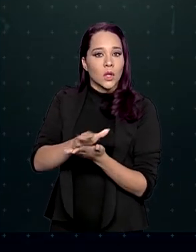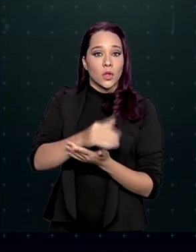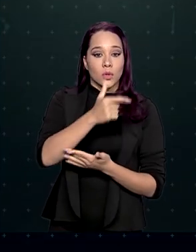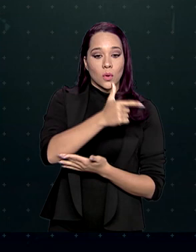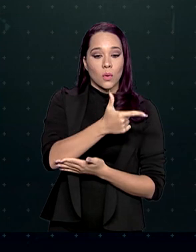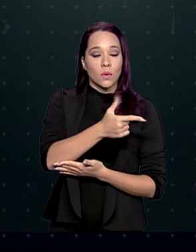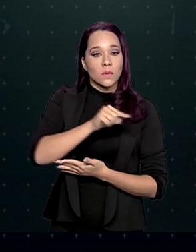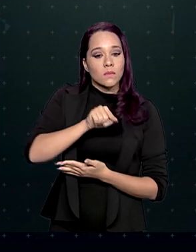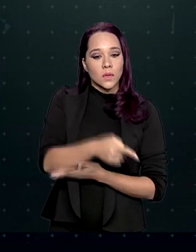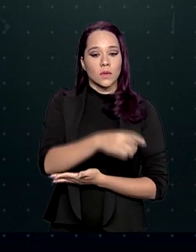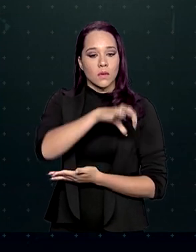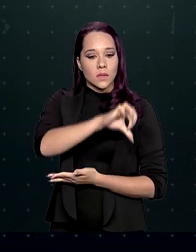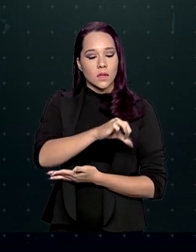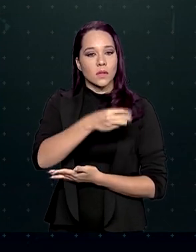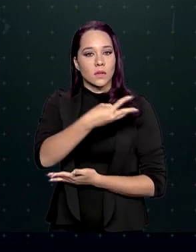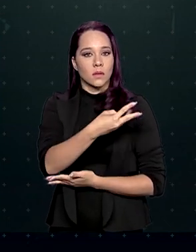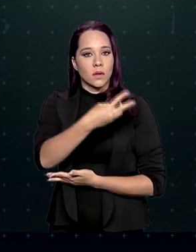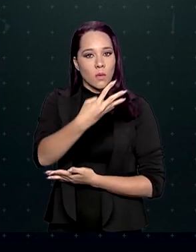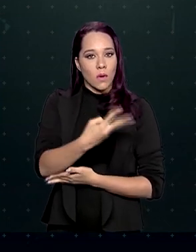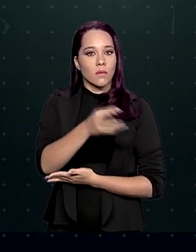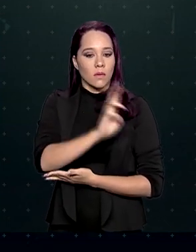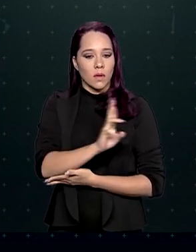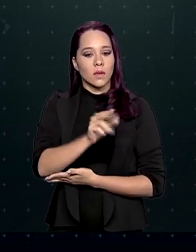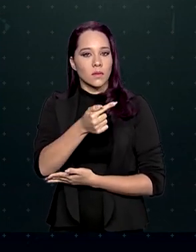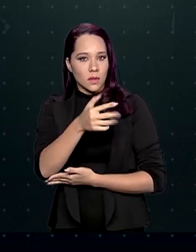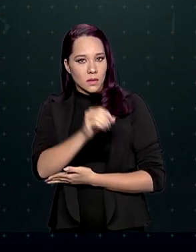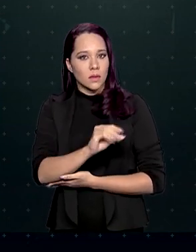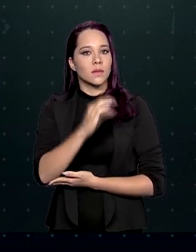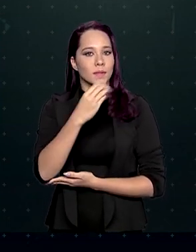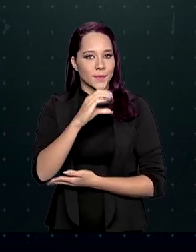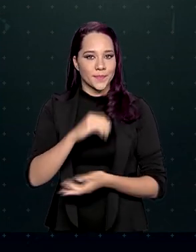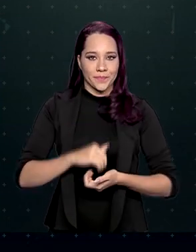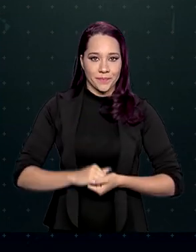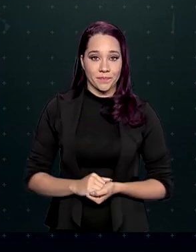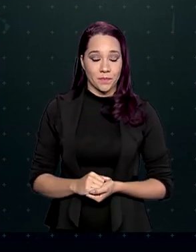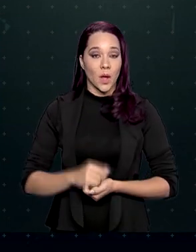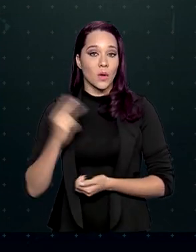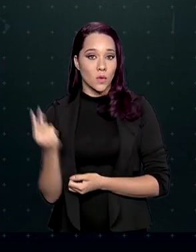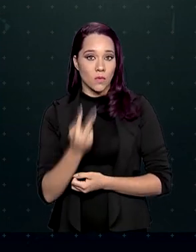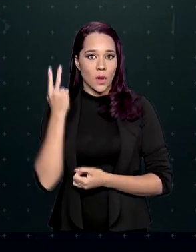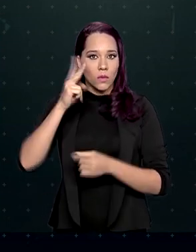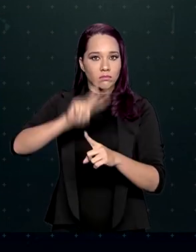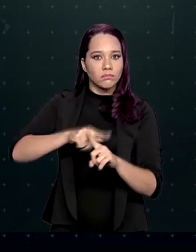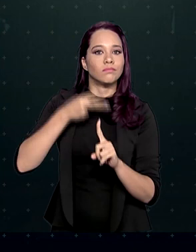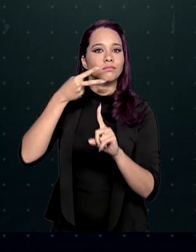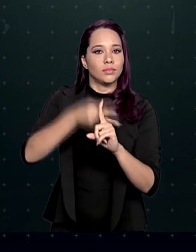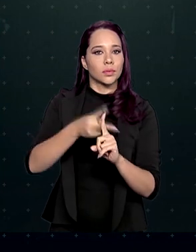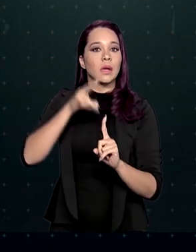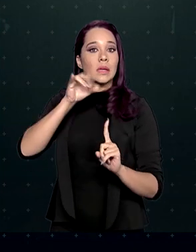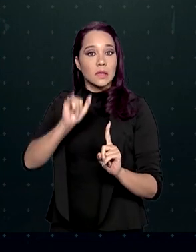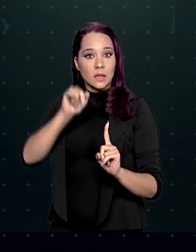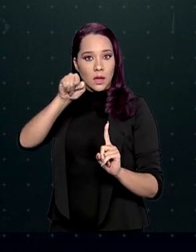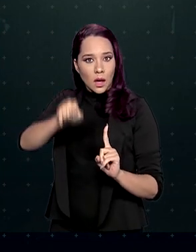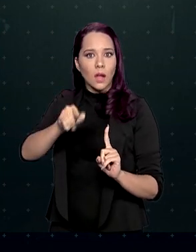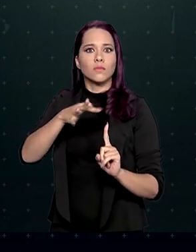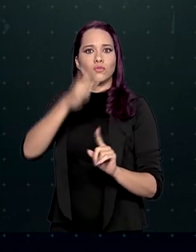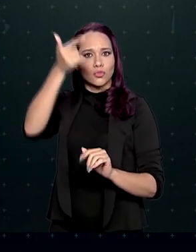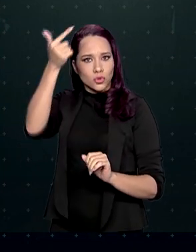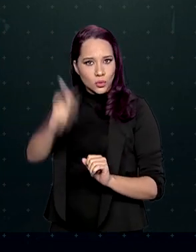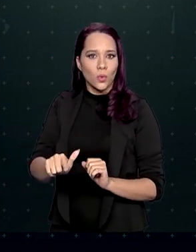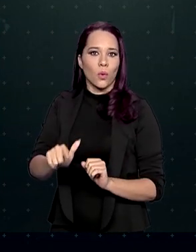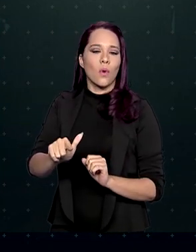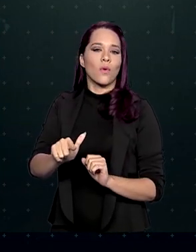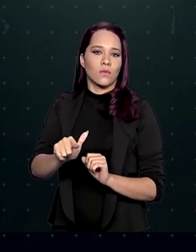.934,70 e o valor dobra se o motorista for flagrado